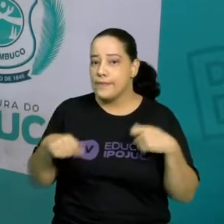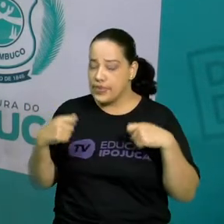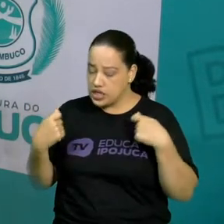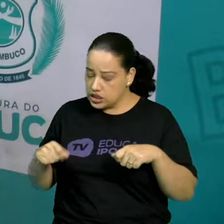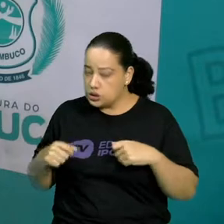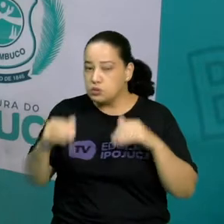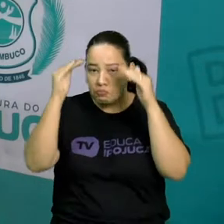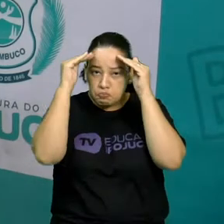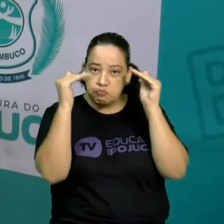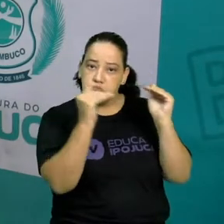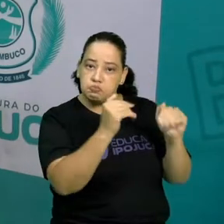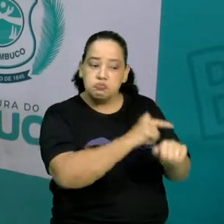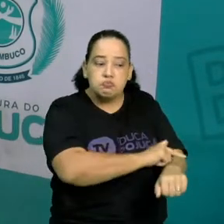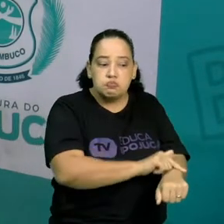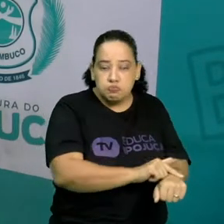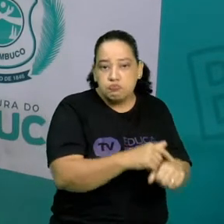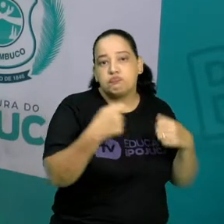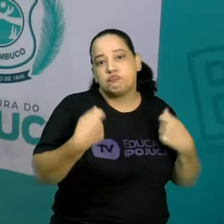respeito.